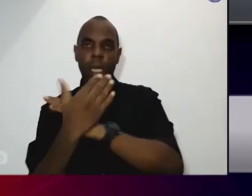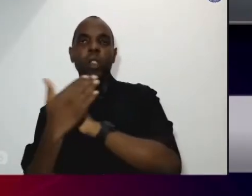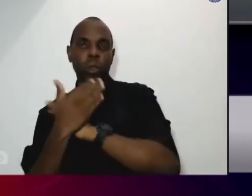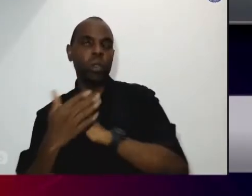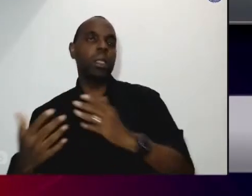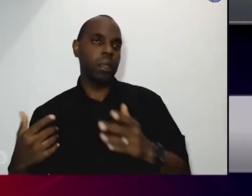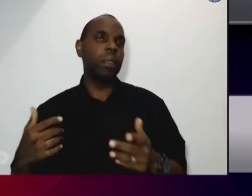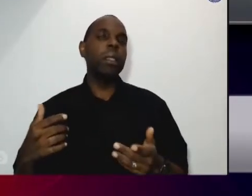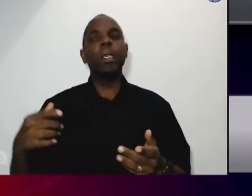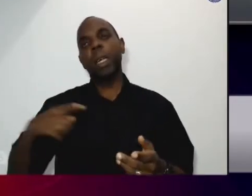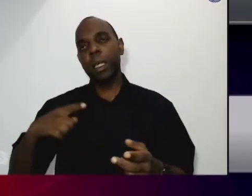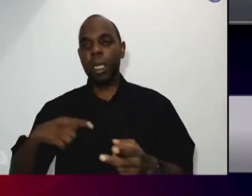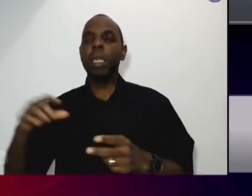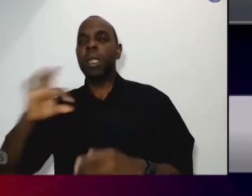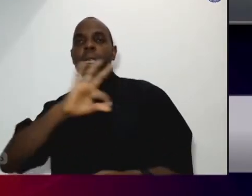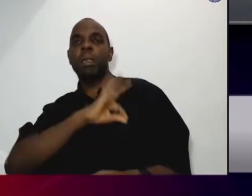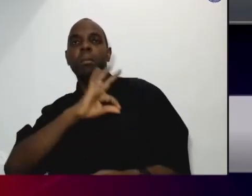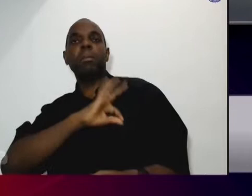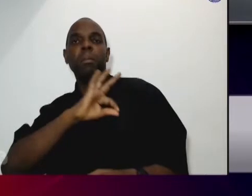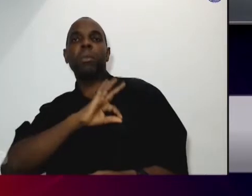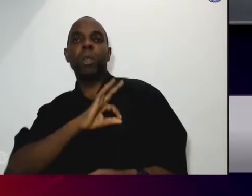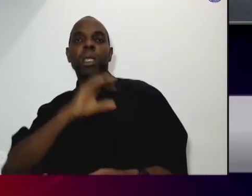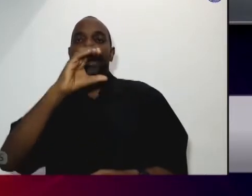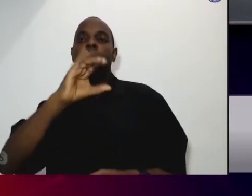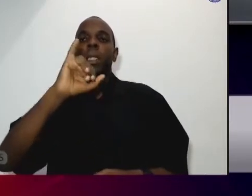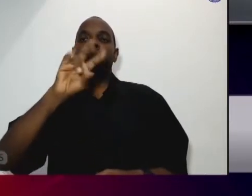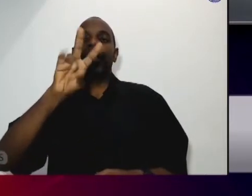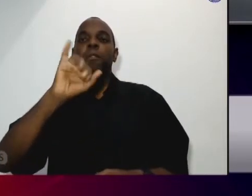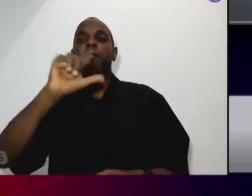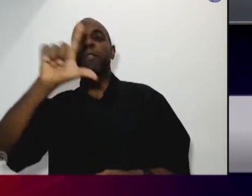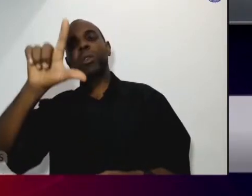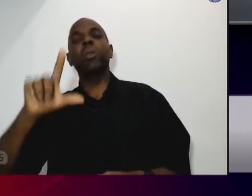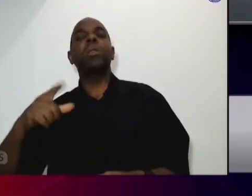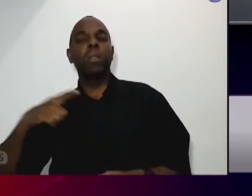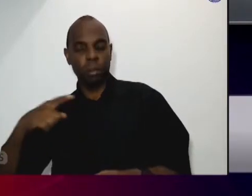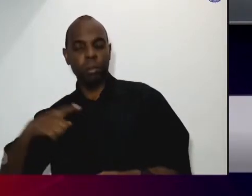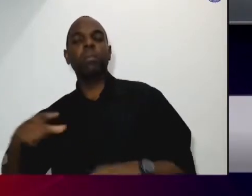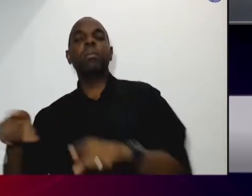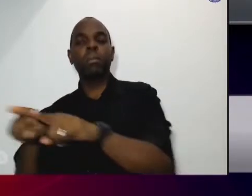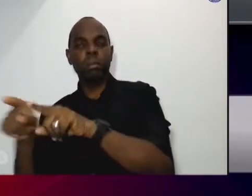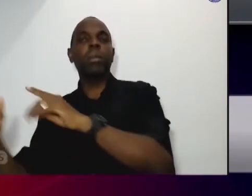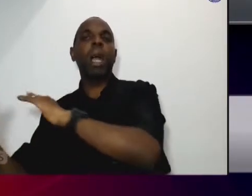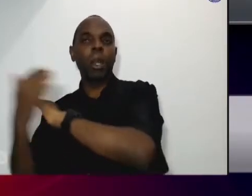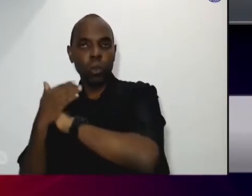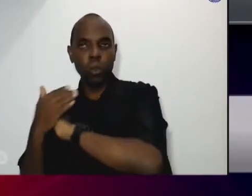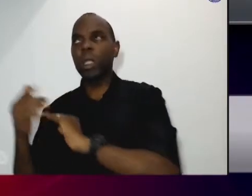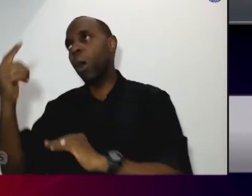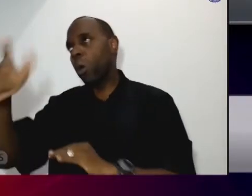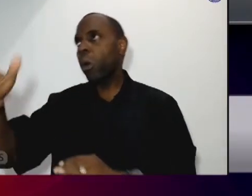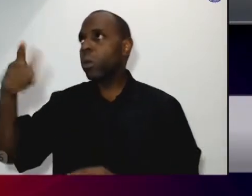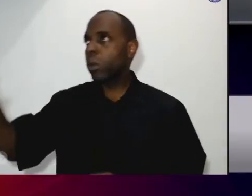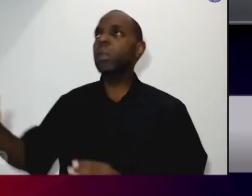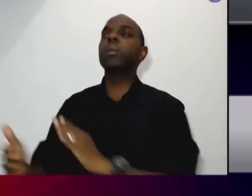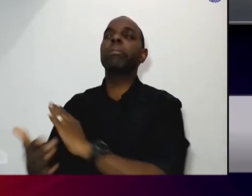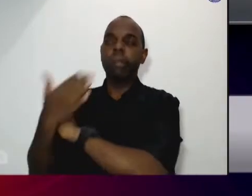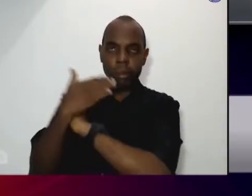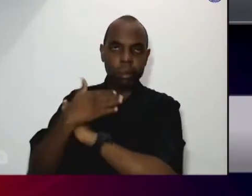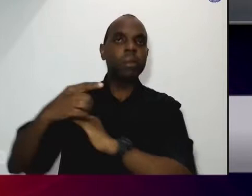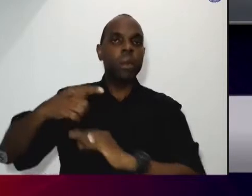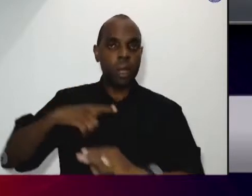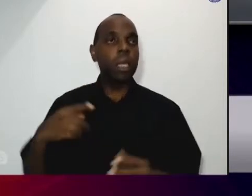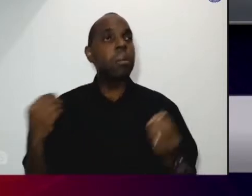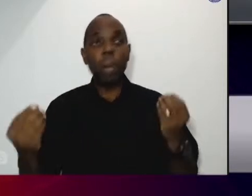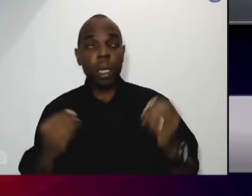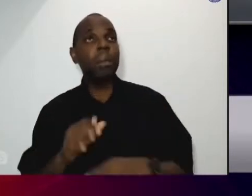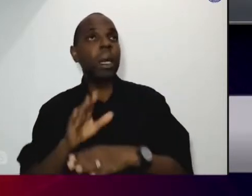caso então a gente tem vários parceiros que nós trabalhamos tudo para que? para que a gente consiga amenizar um pouco o